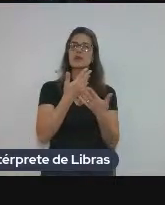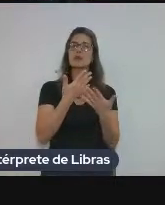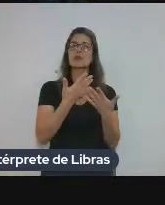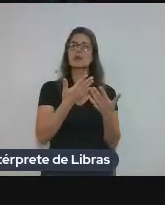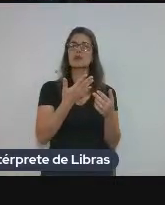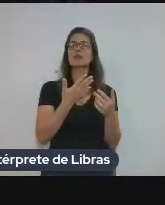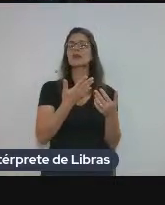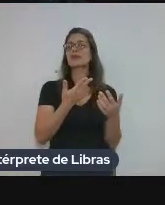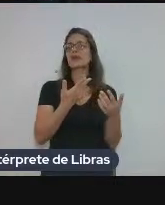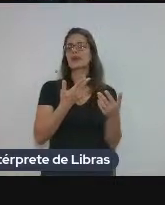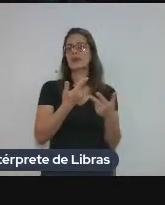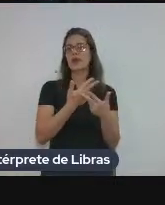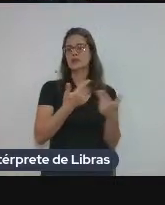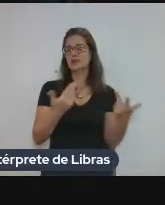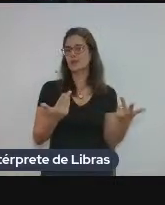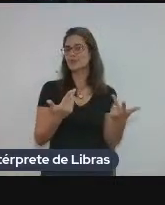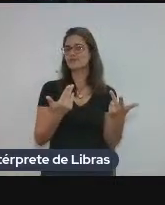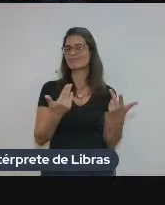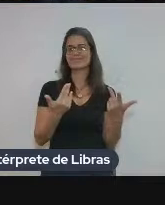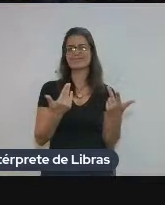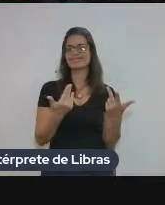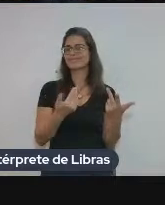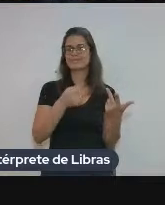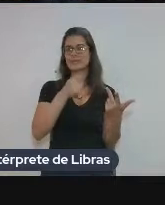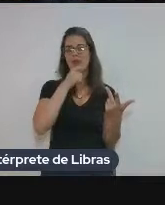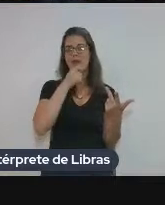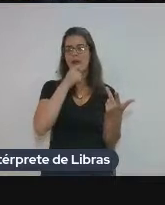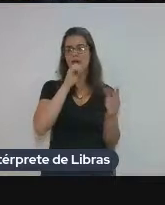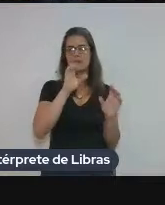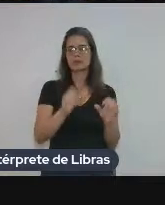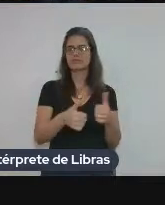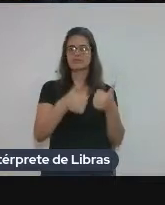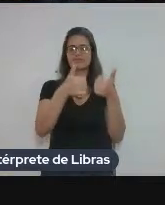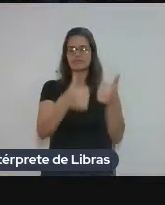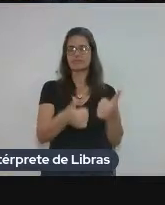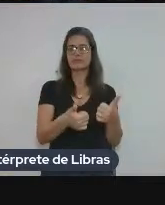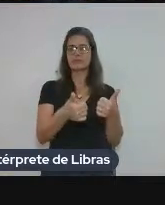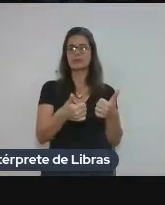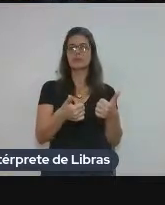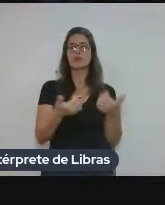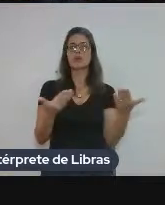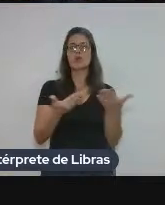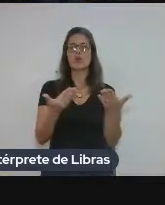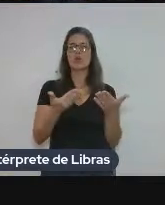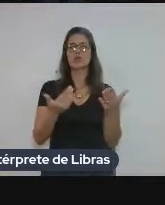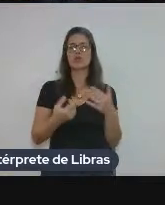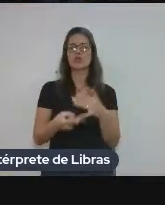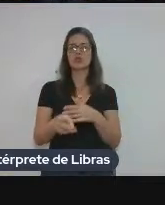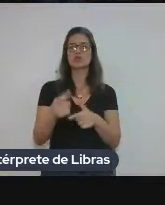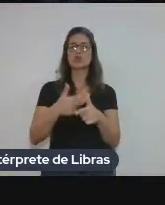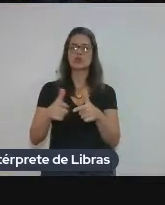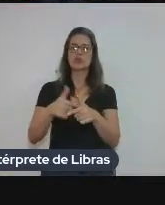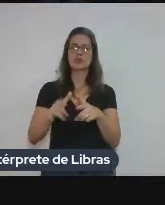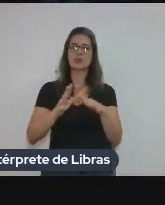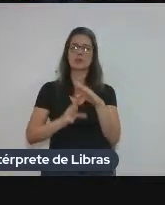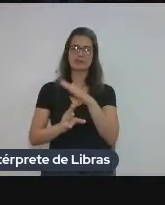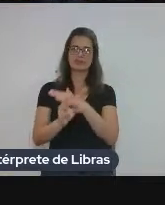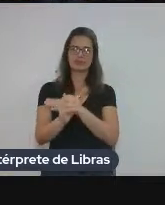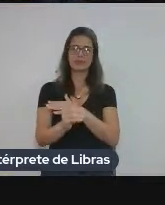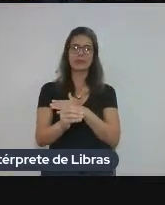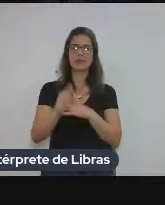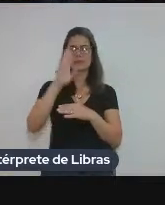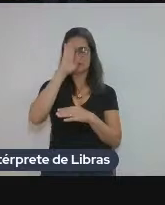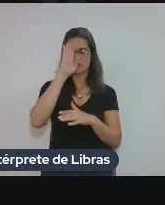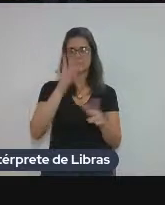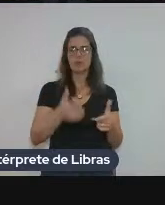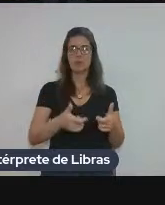estão melhorando, né? A crise migratória está atualmente aumentando, né? Agora, com a guerra